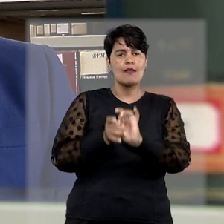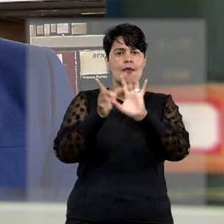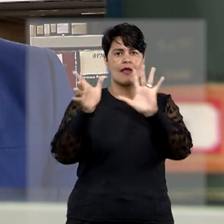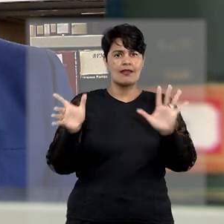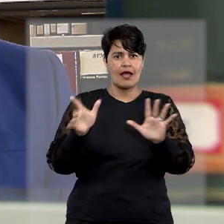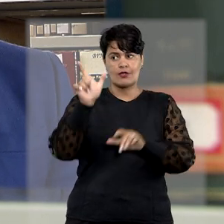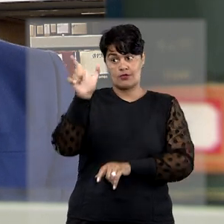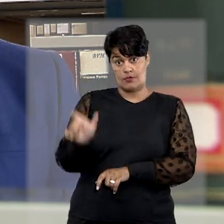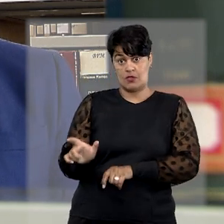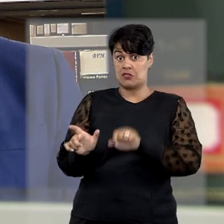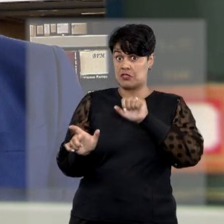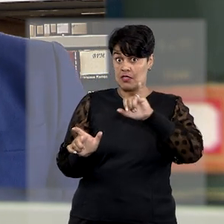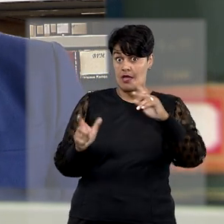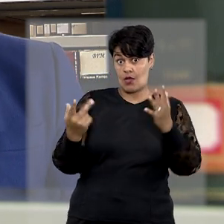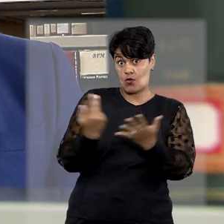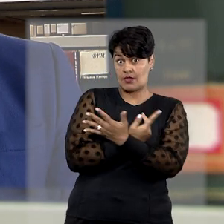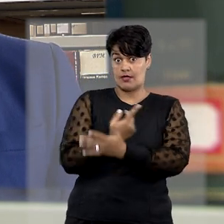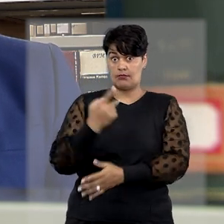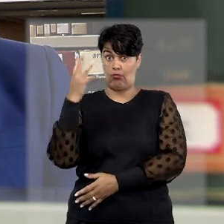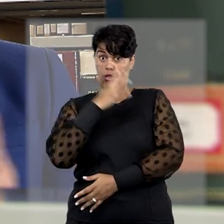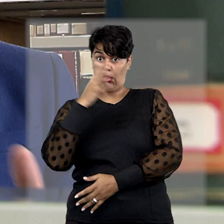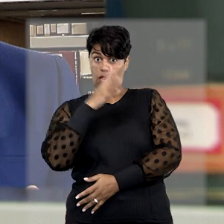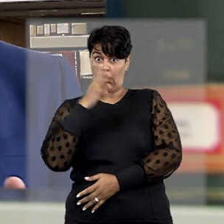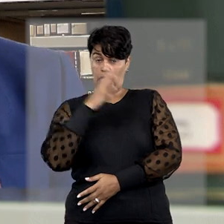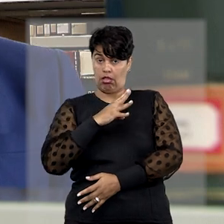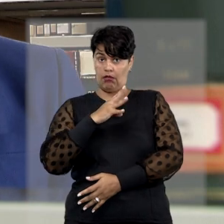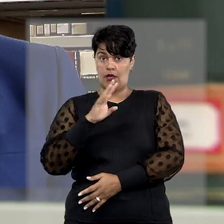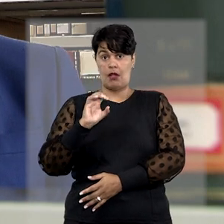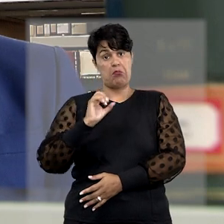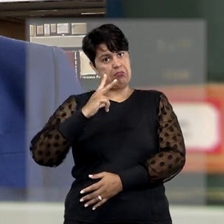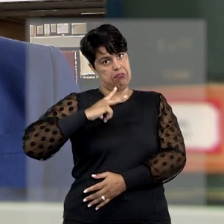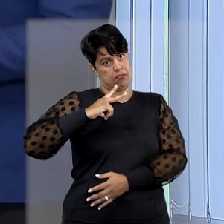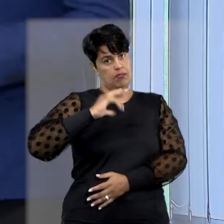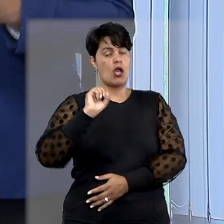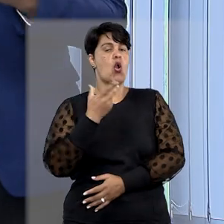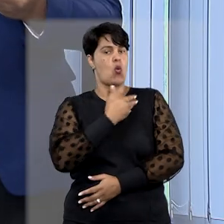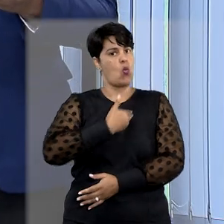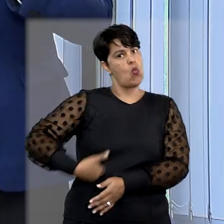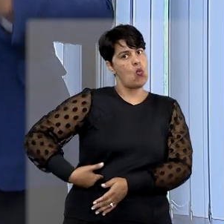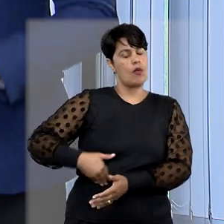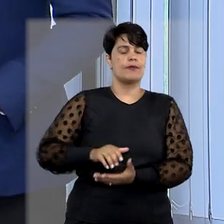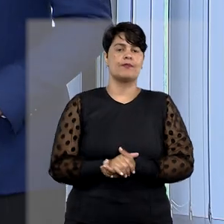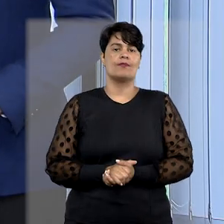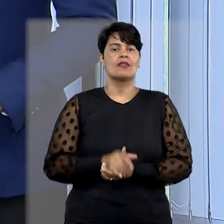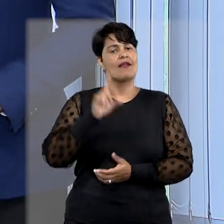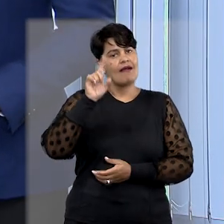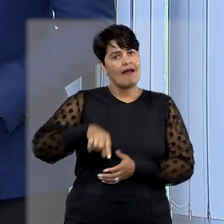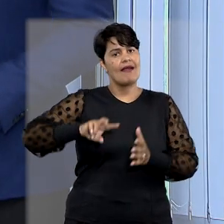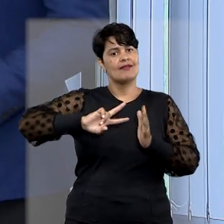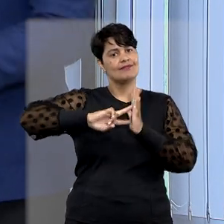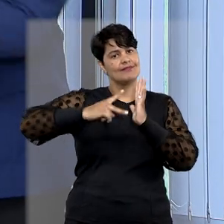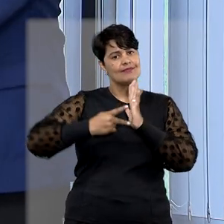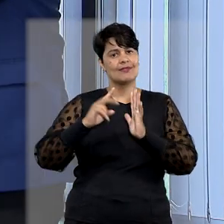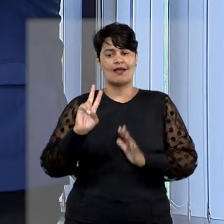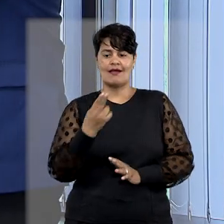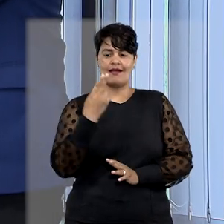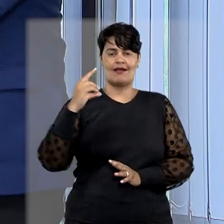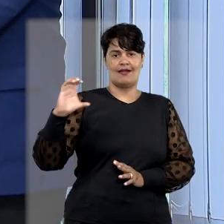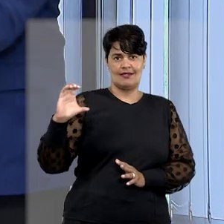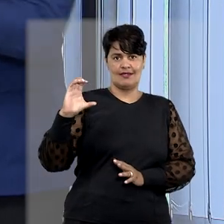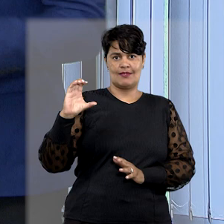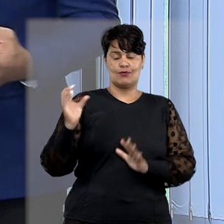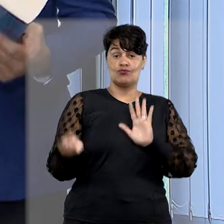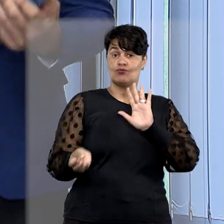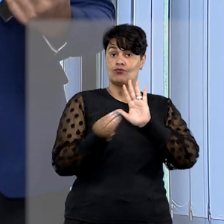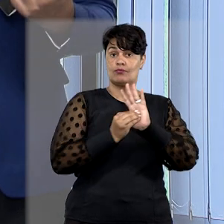caso de ilegalidade ou abuso de poder, seja público ou privado. Assim, é definido o habeas corpus, conforme